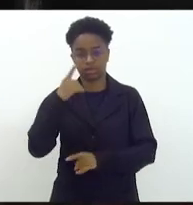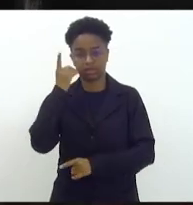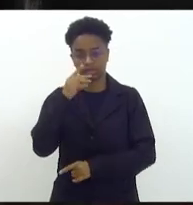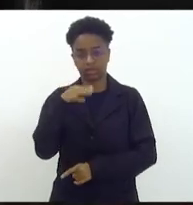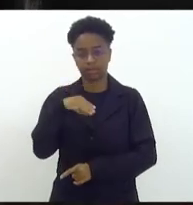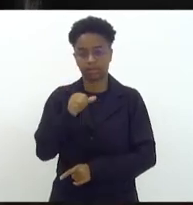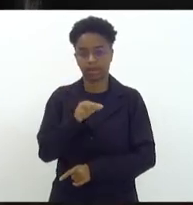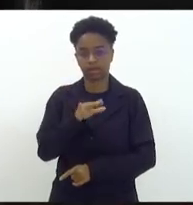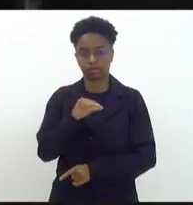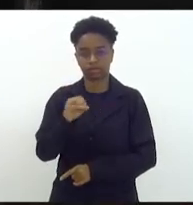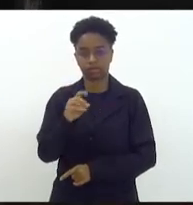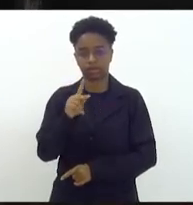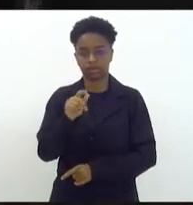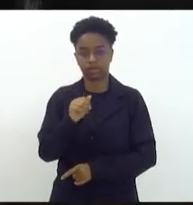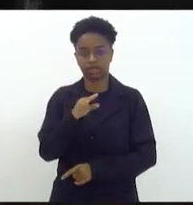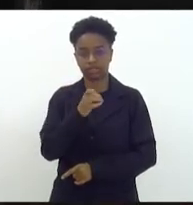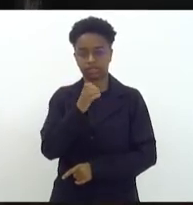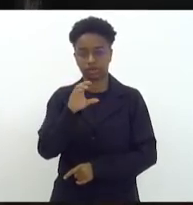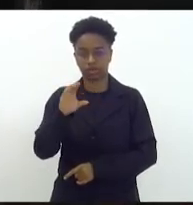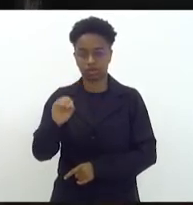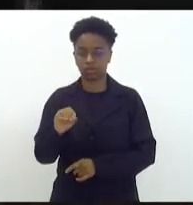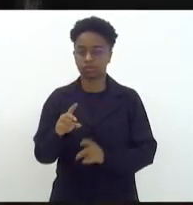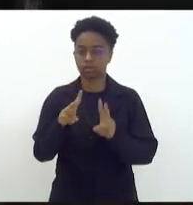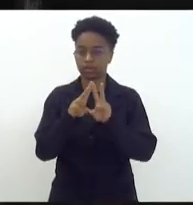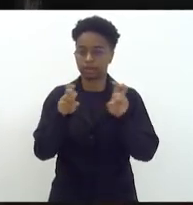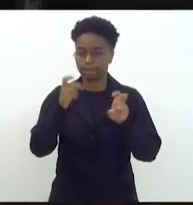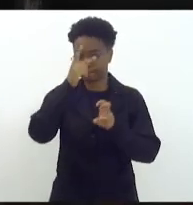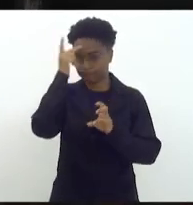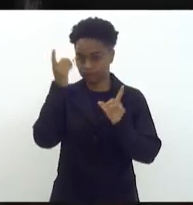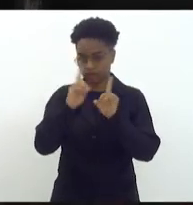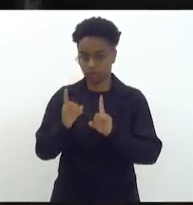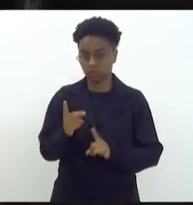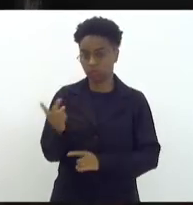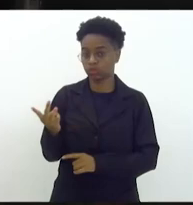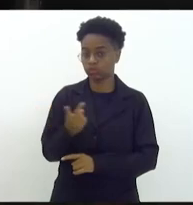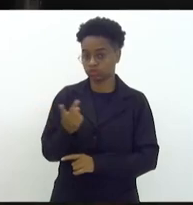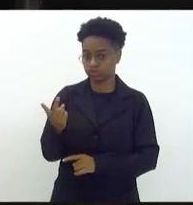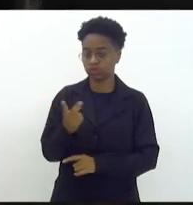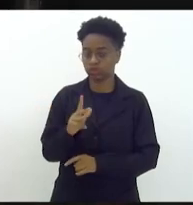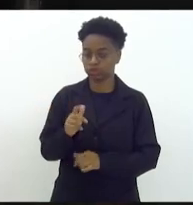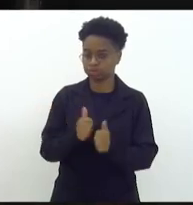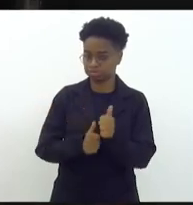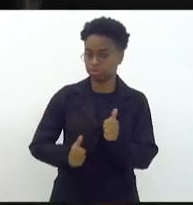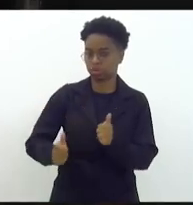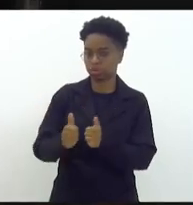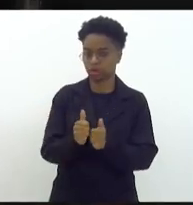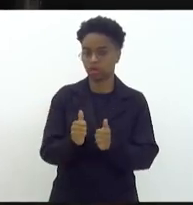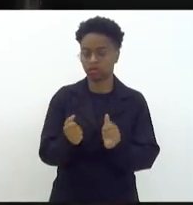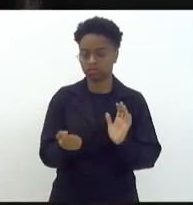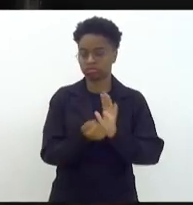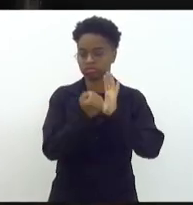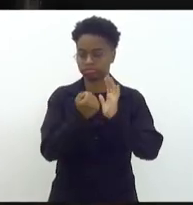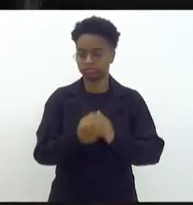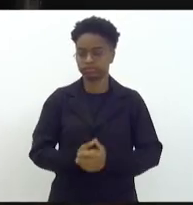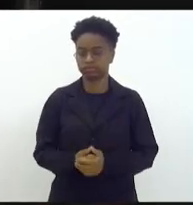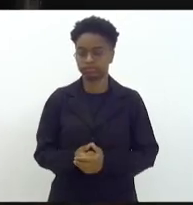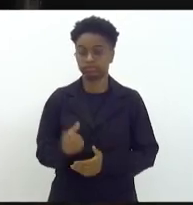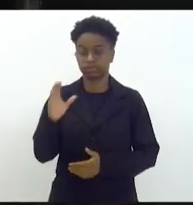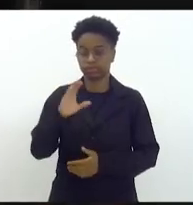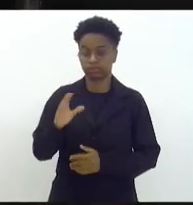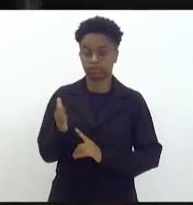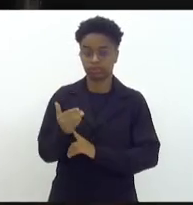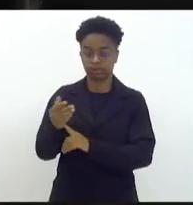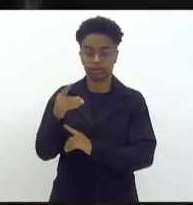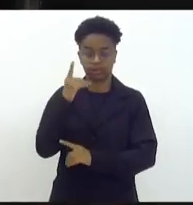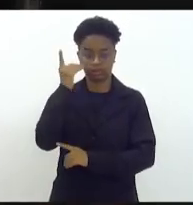Márcio Pacheco com a pessoa com deficiência. Os dois são protagonistas nessa história. Pela comissão de ciência e tecnologia, deputada